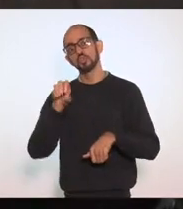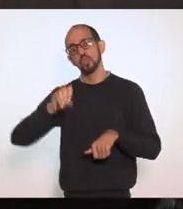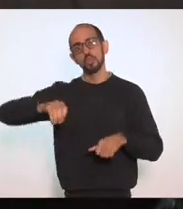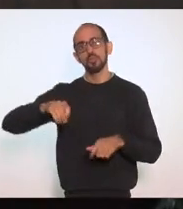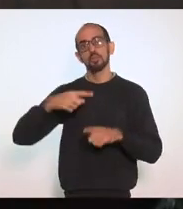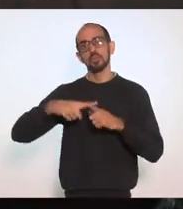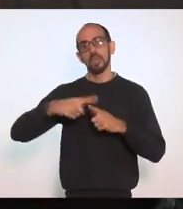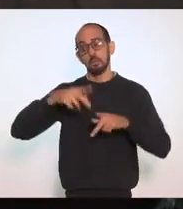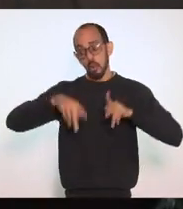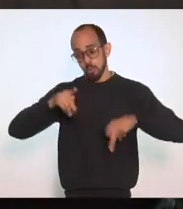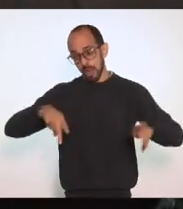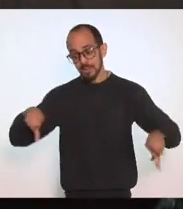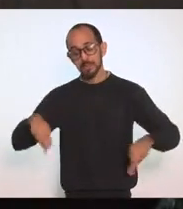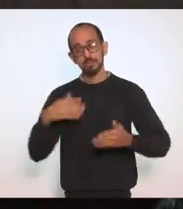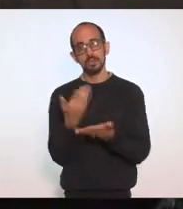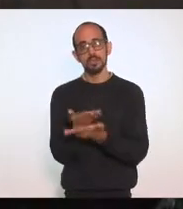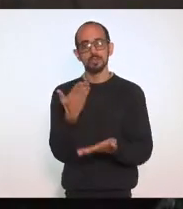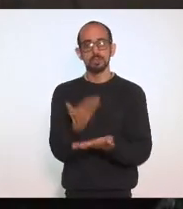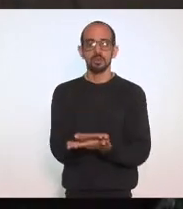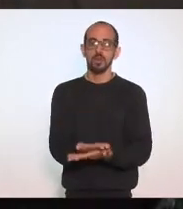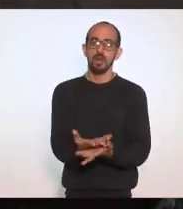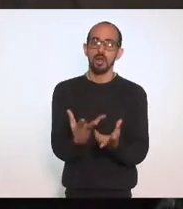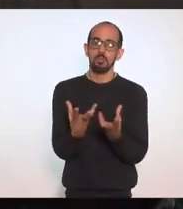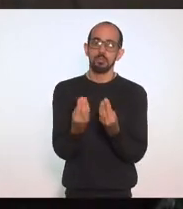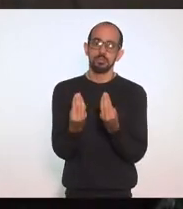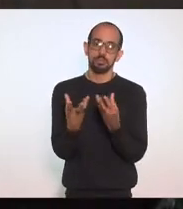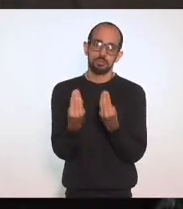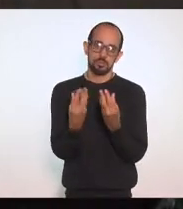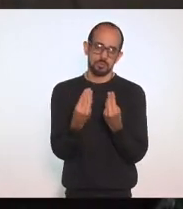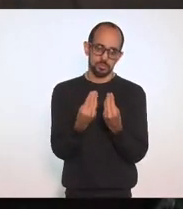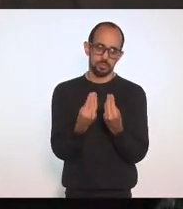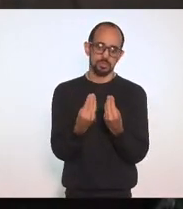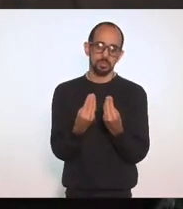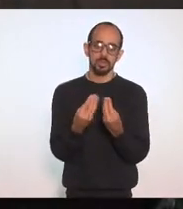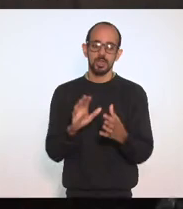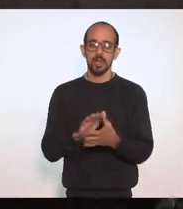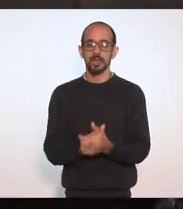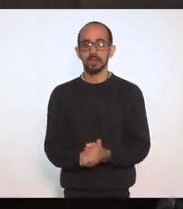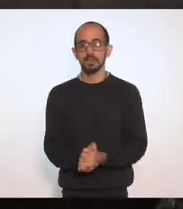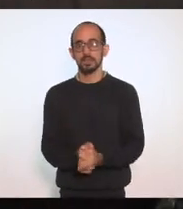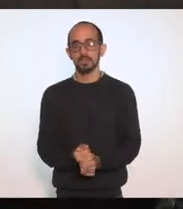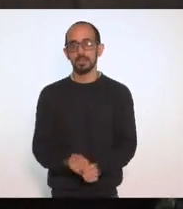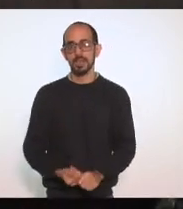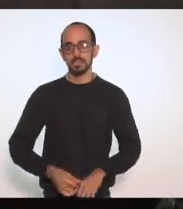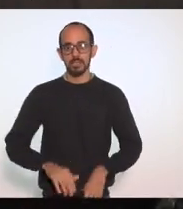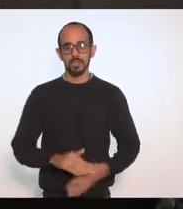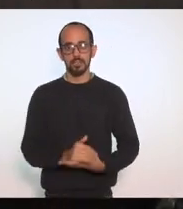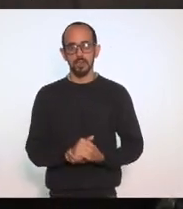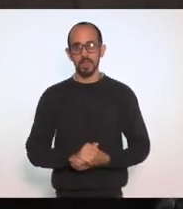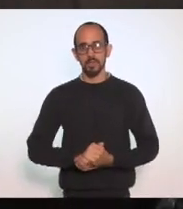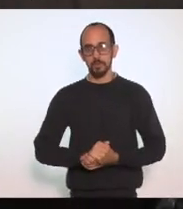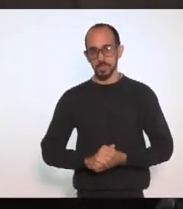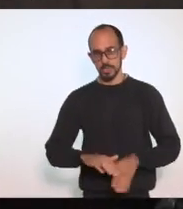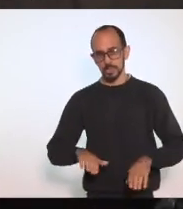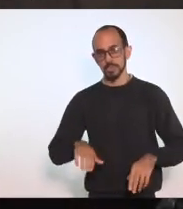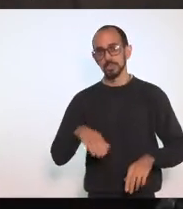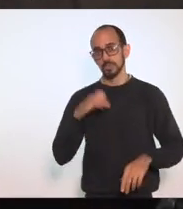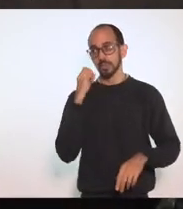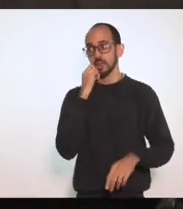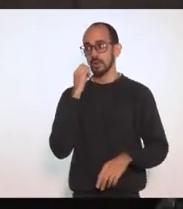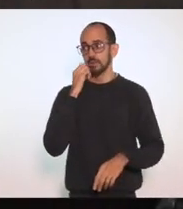População escolar Sobre a vida cotidiana Das cidades Do transporte público É evidente Por isso que não dá